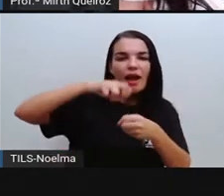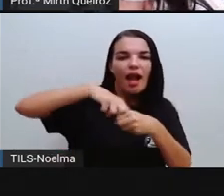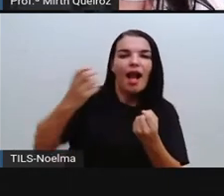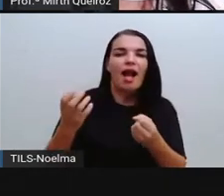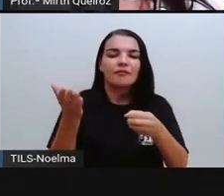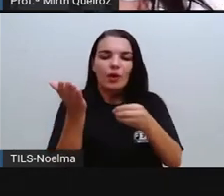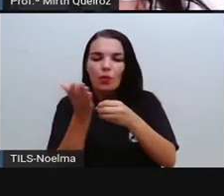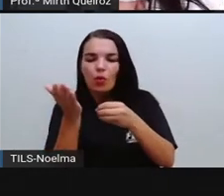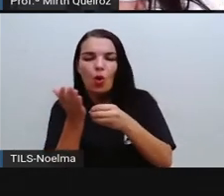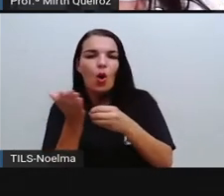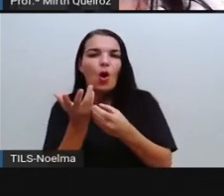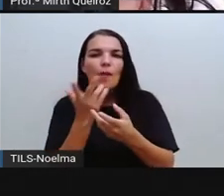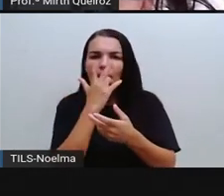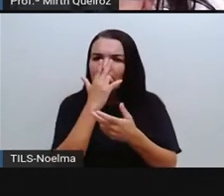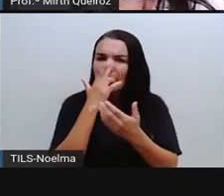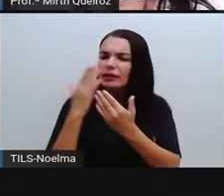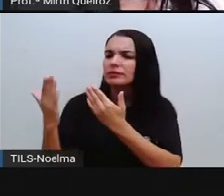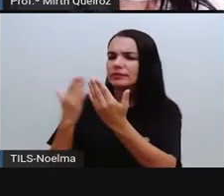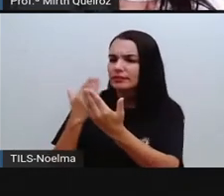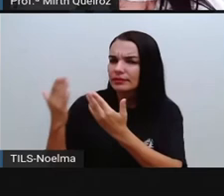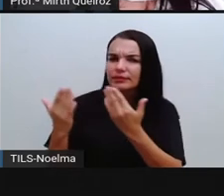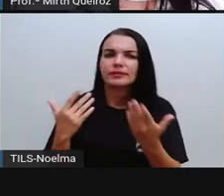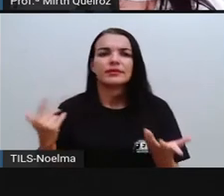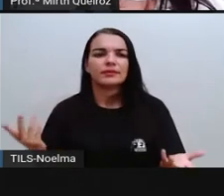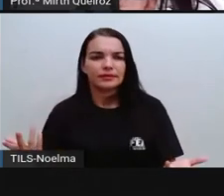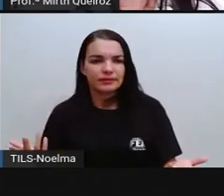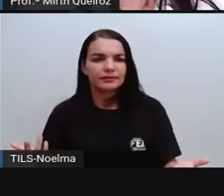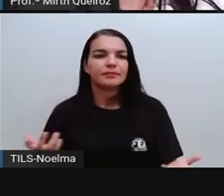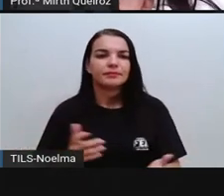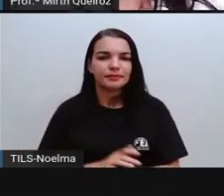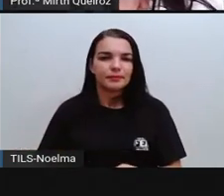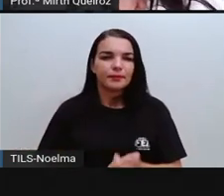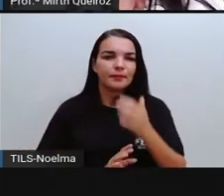copo, se assemelha ao cilindro, né?